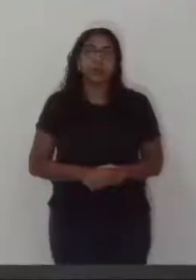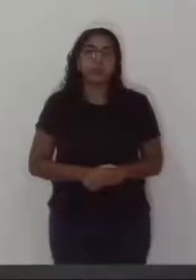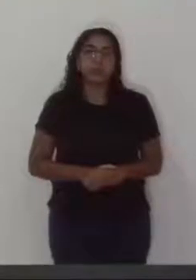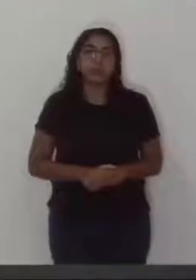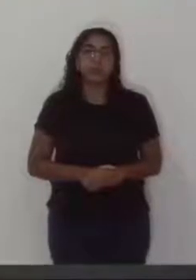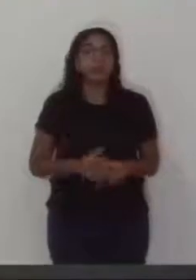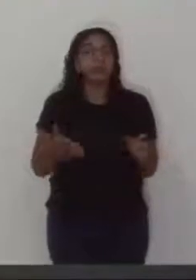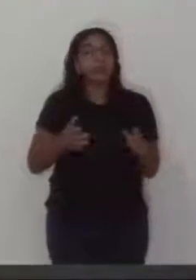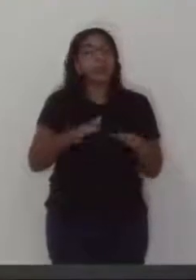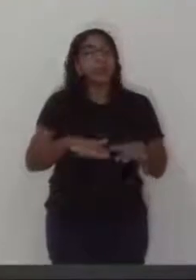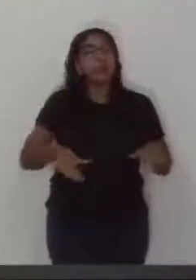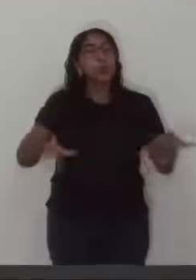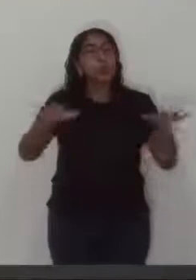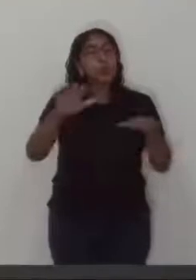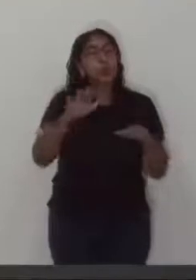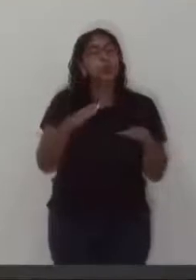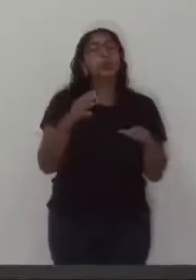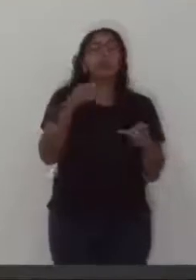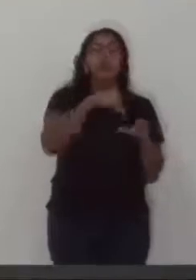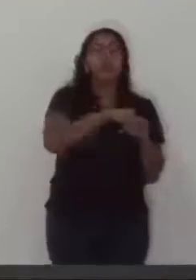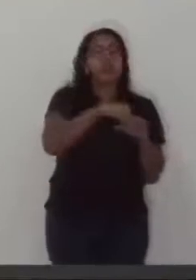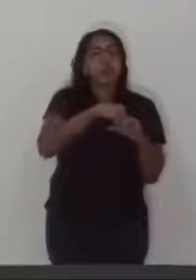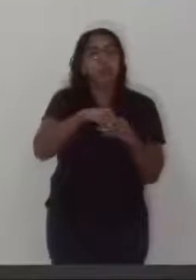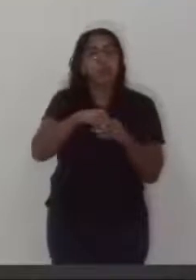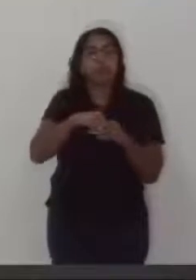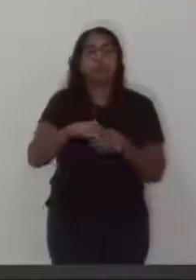Está em votação o requerimento número 8.2020.